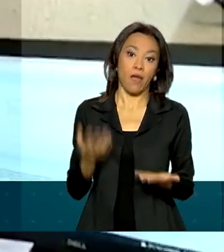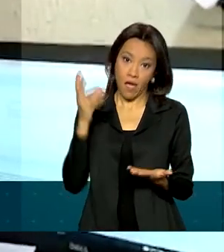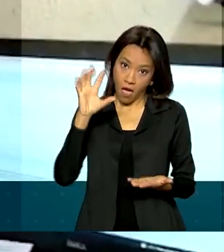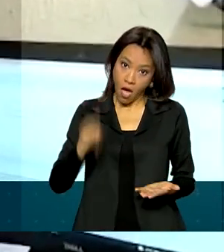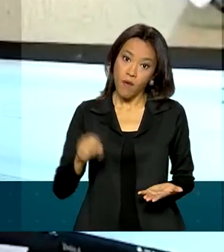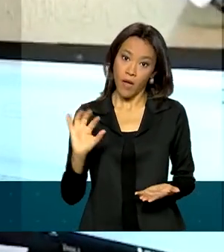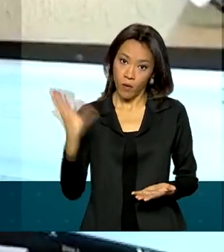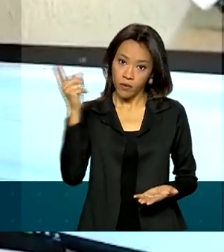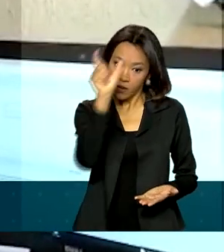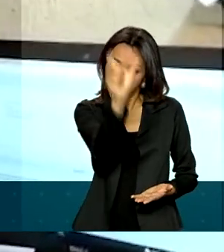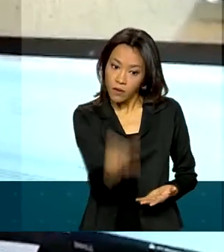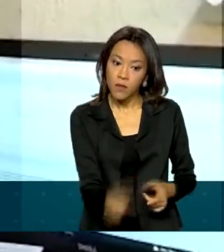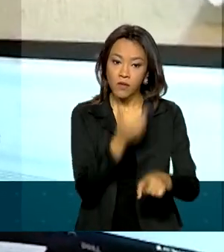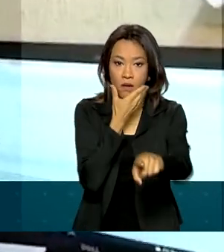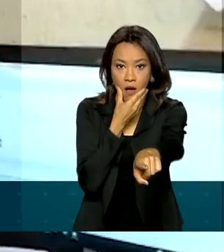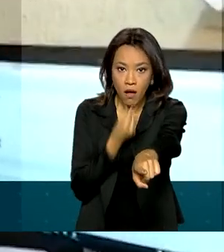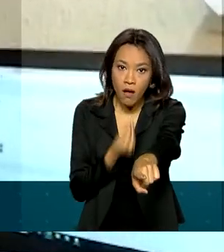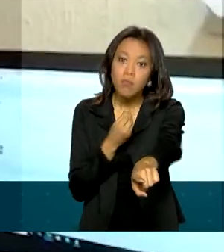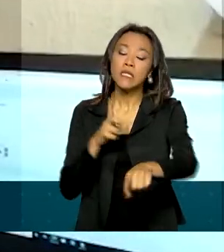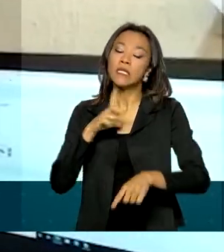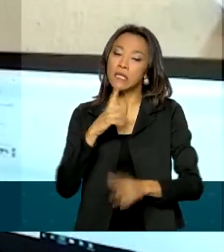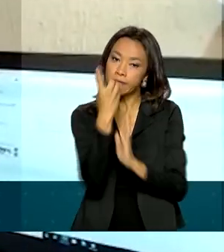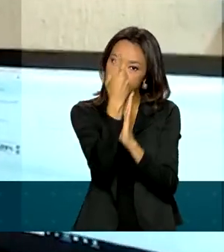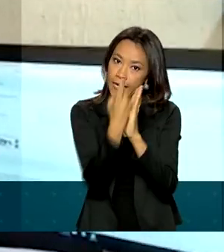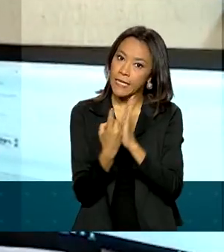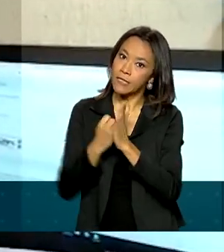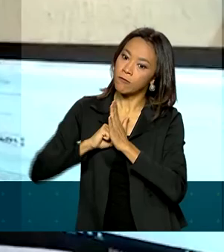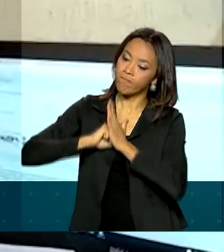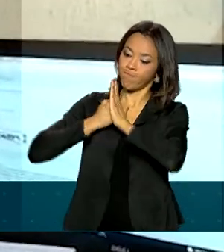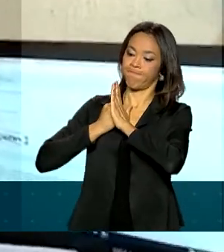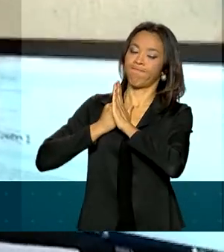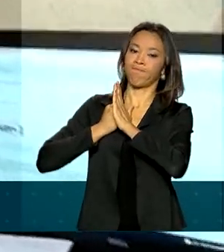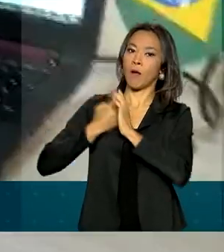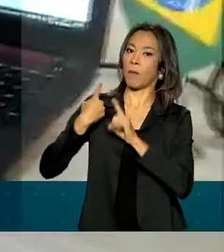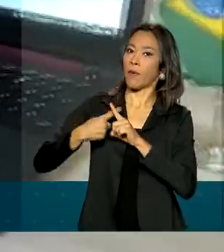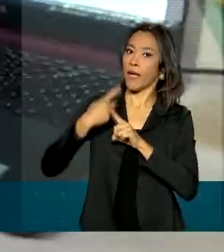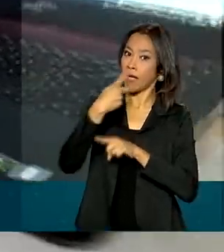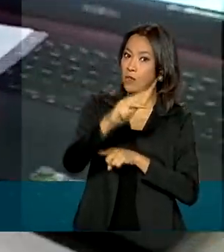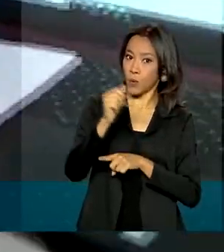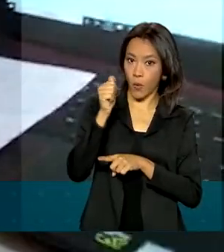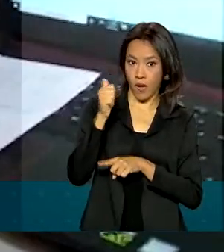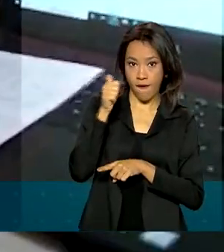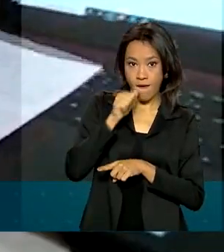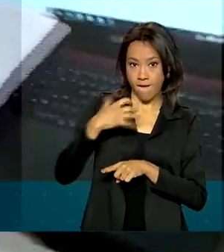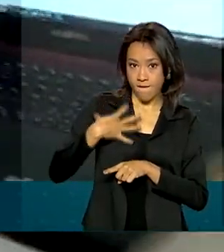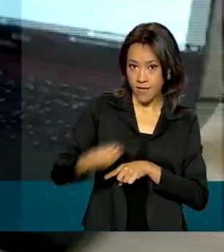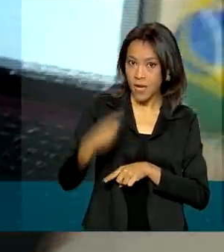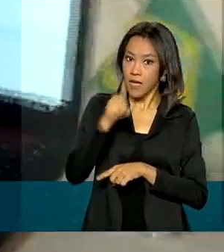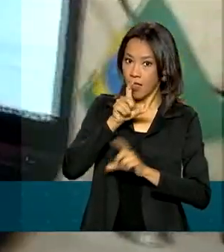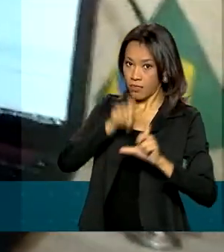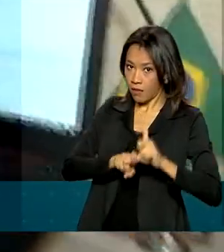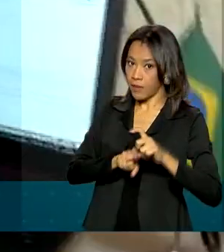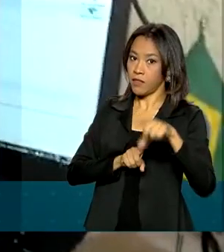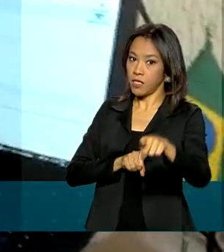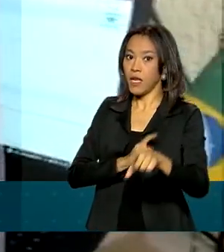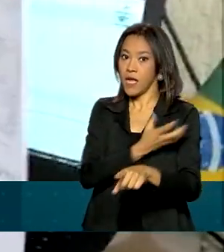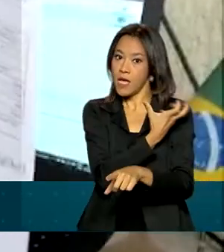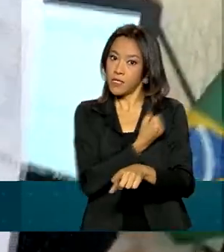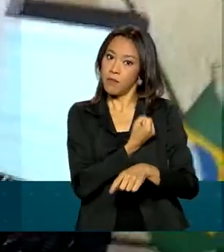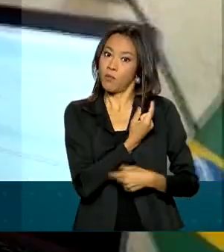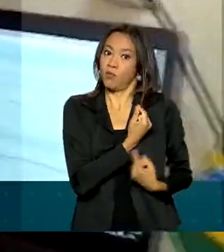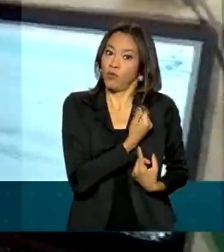aconteceu com Carlos, que teve a declaração retida porque a filha, que é dependente dele, recebeu um